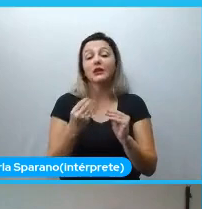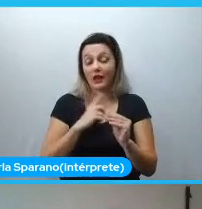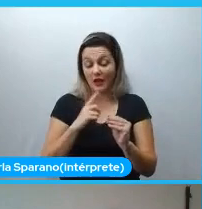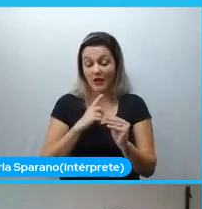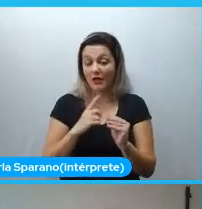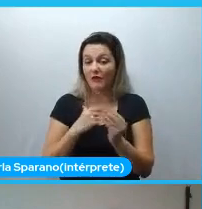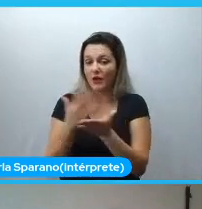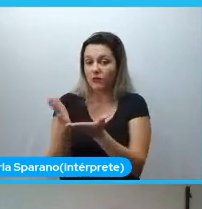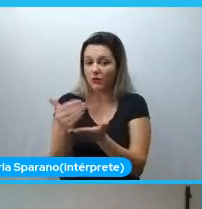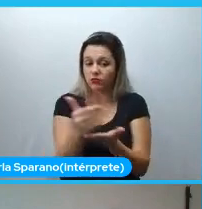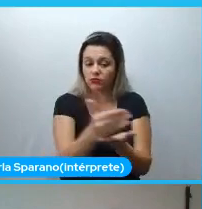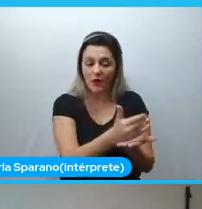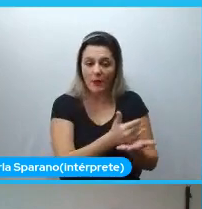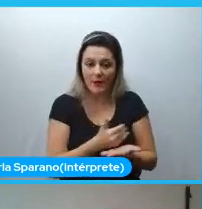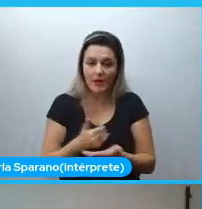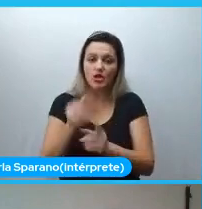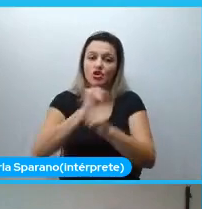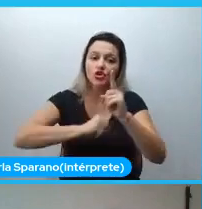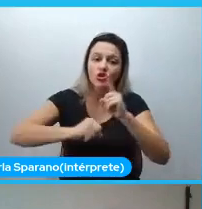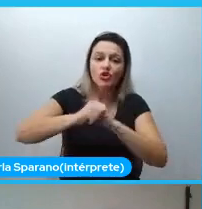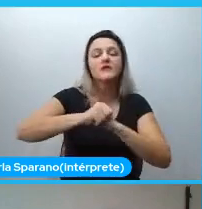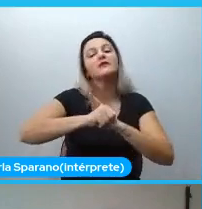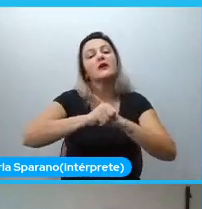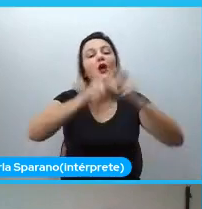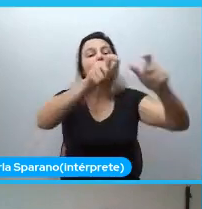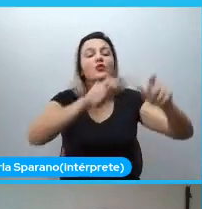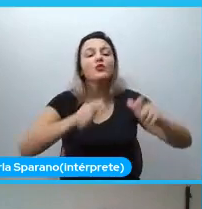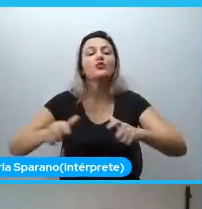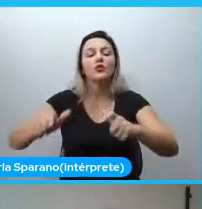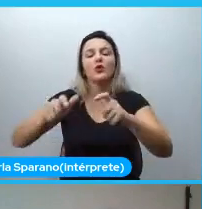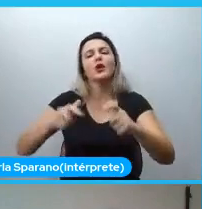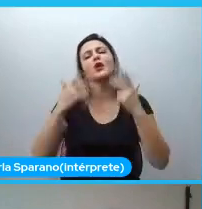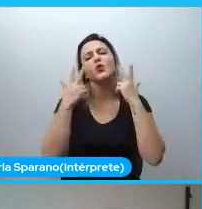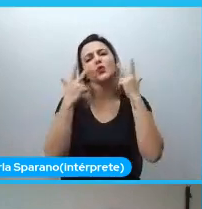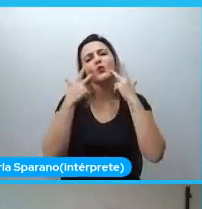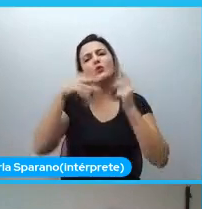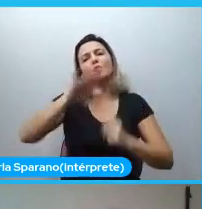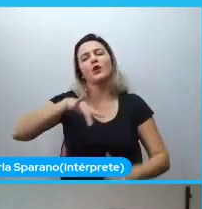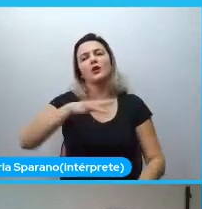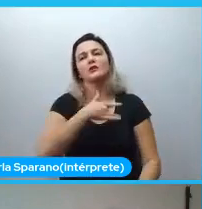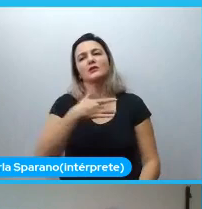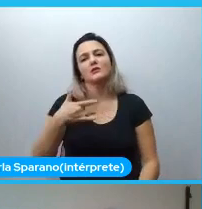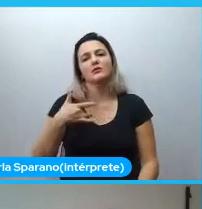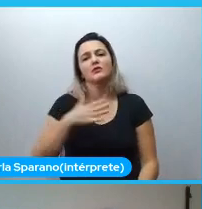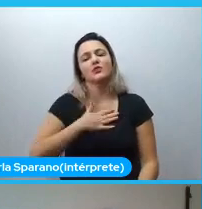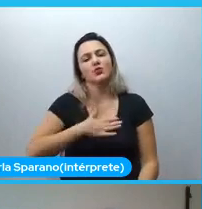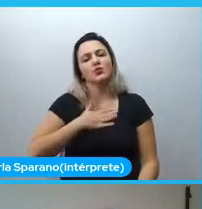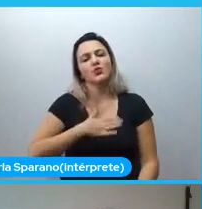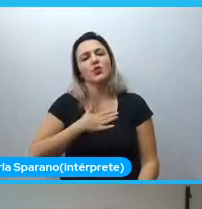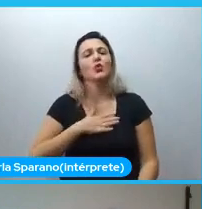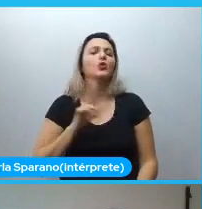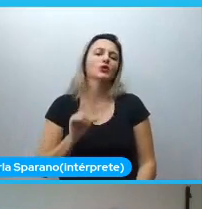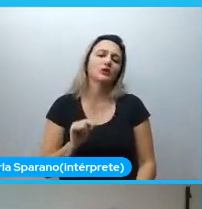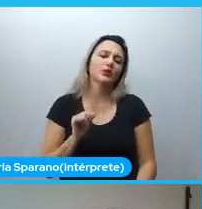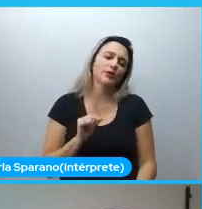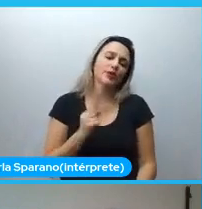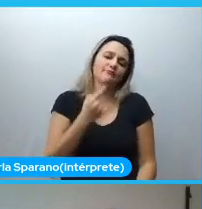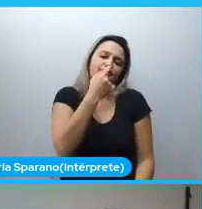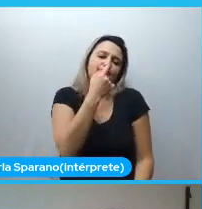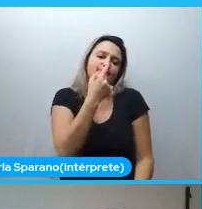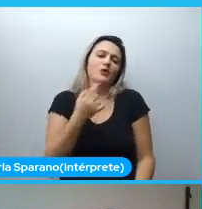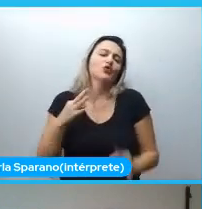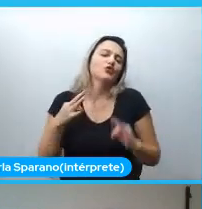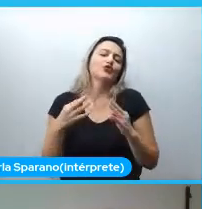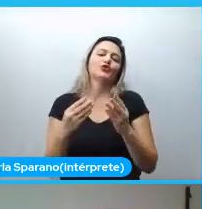É muito comum pegar esses dados em saúde. A gente gosta bastante de fazer toda